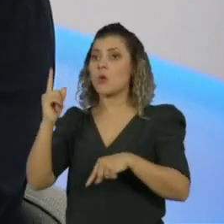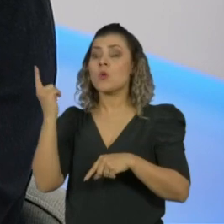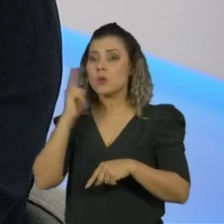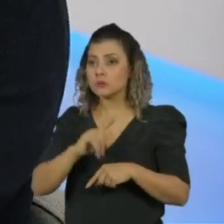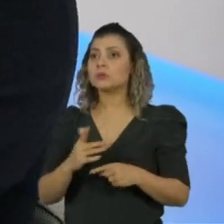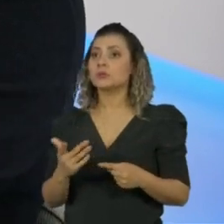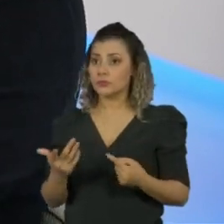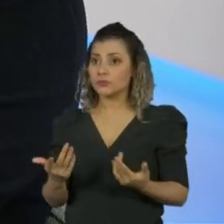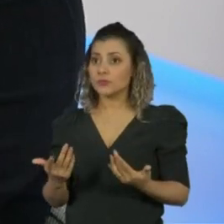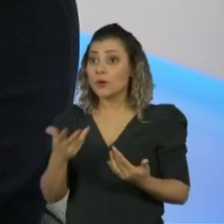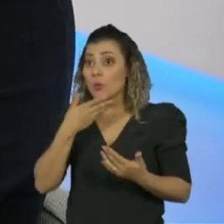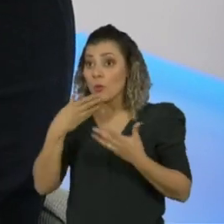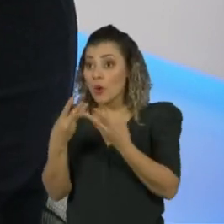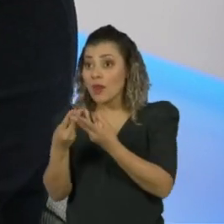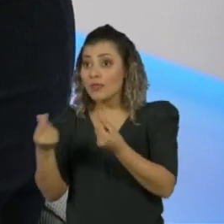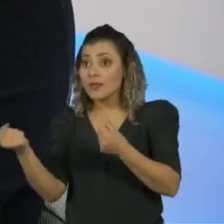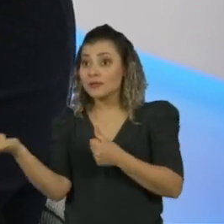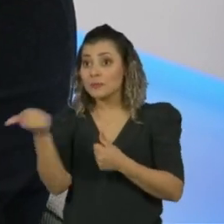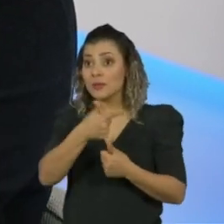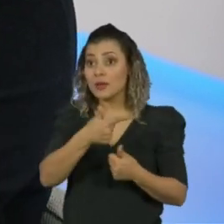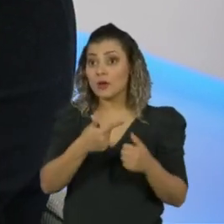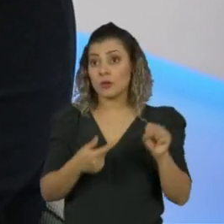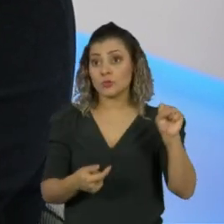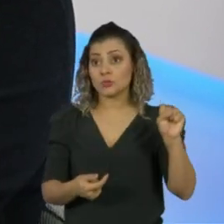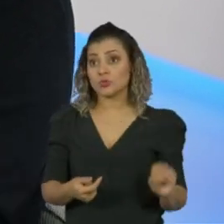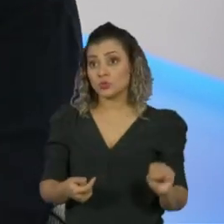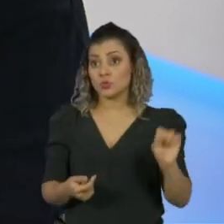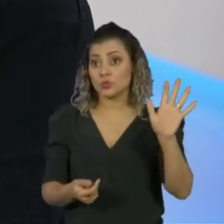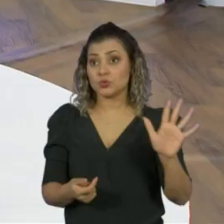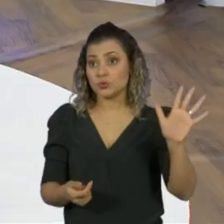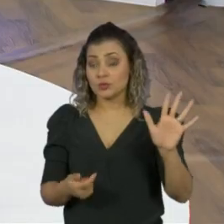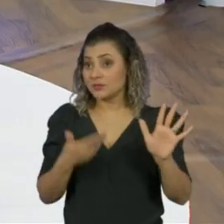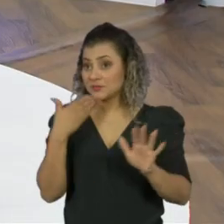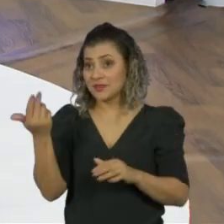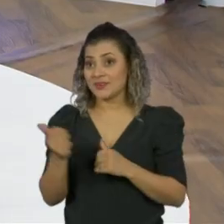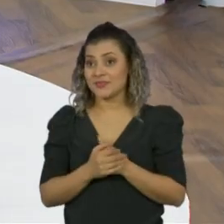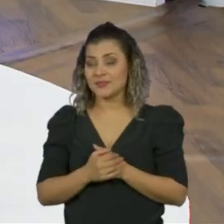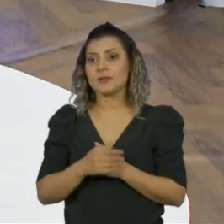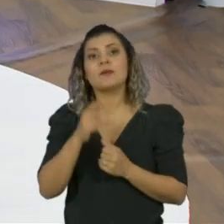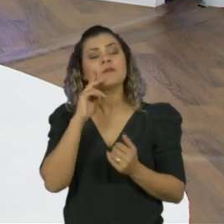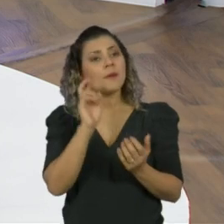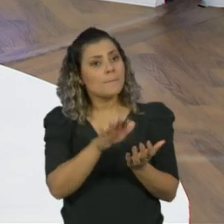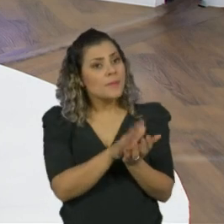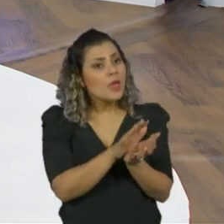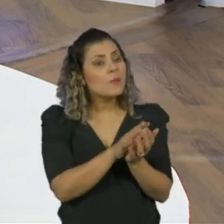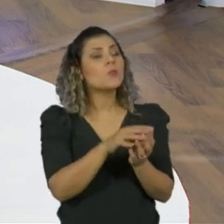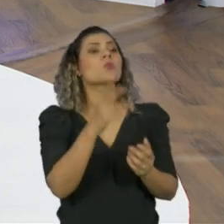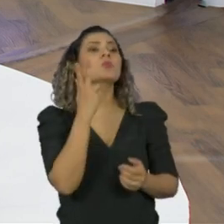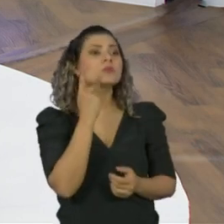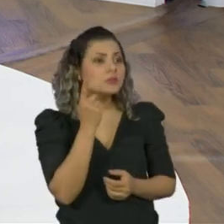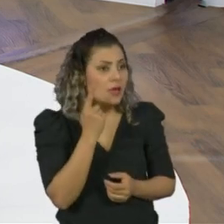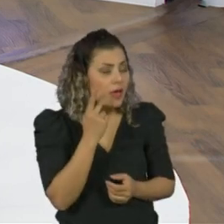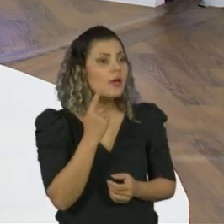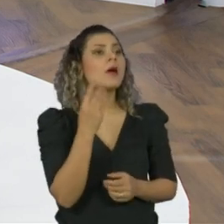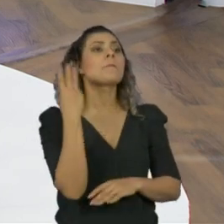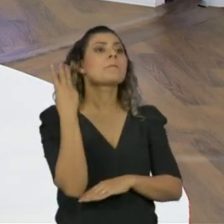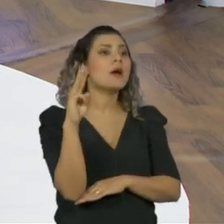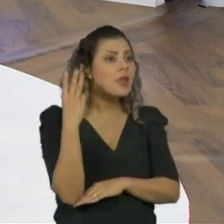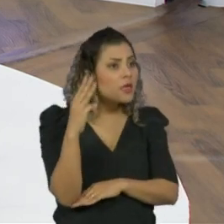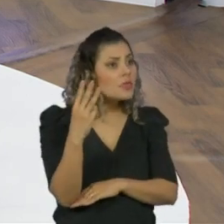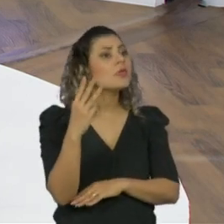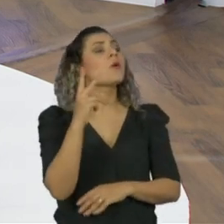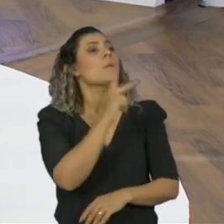ponto de ficar melhor do que do Sul e do Sudeste. Hoje você tem Pernambuco, Ceará, Maranhão,